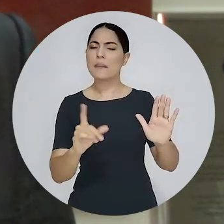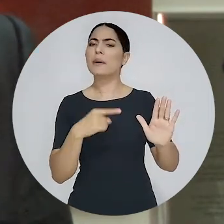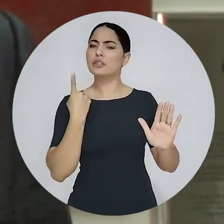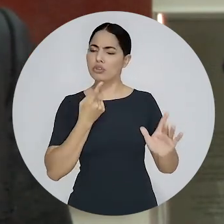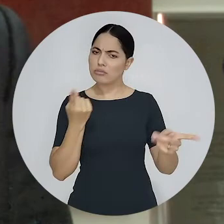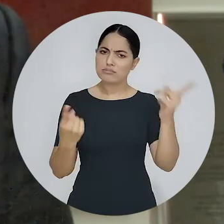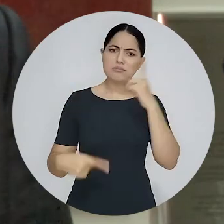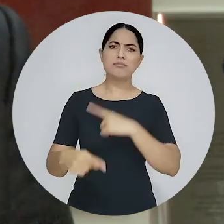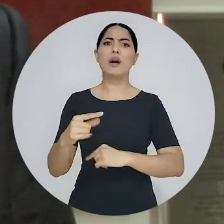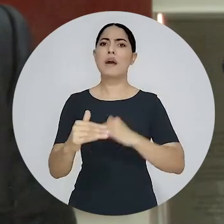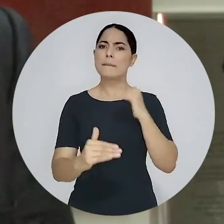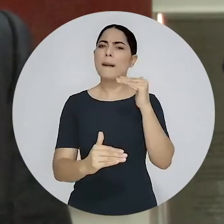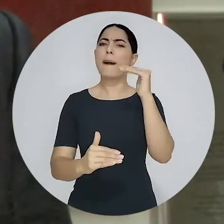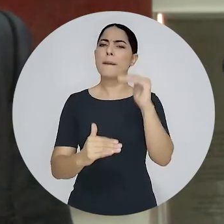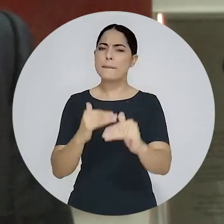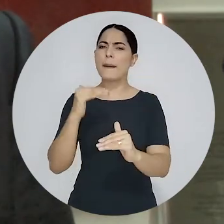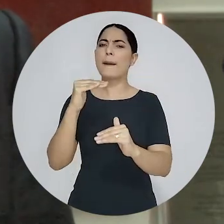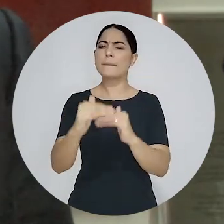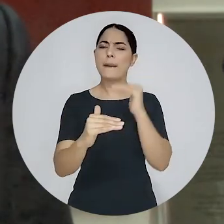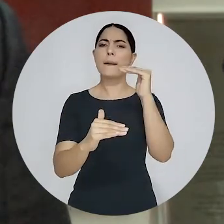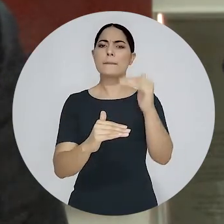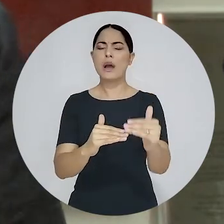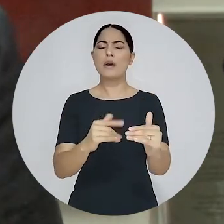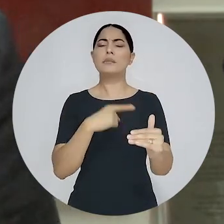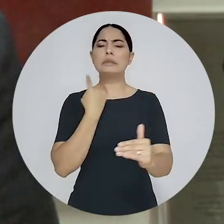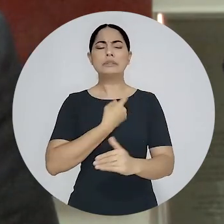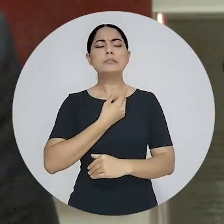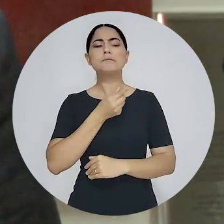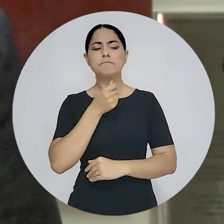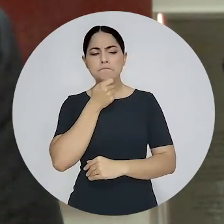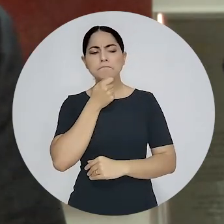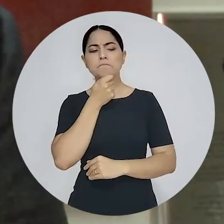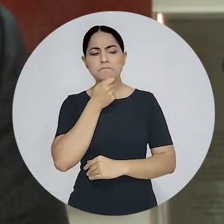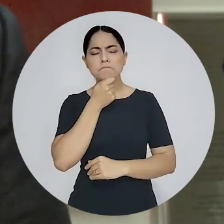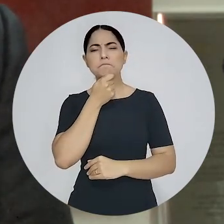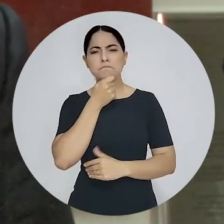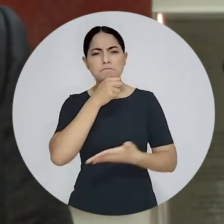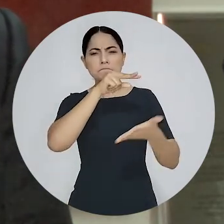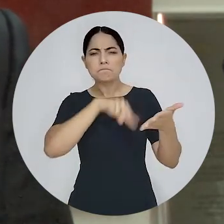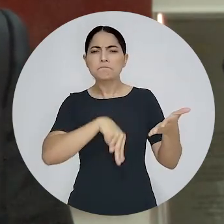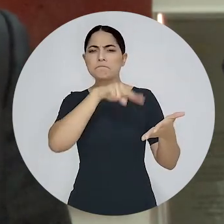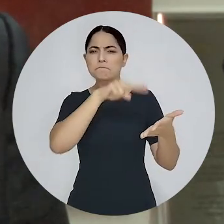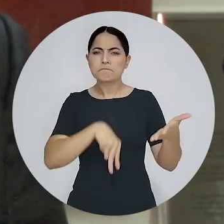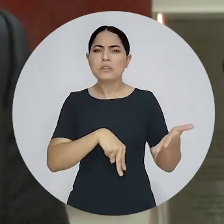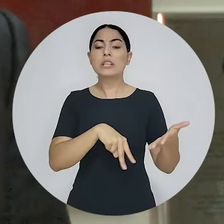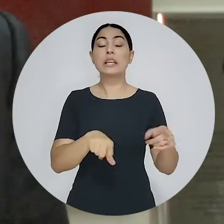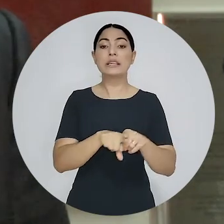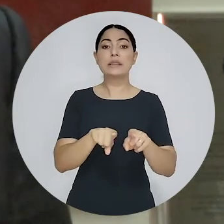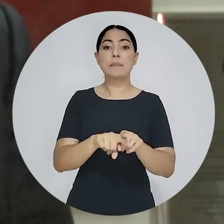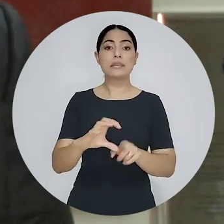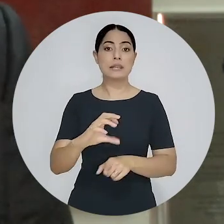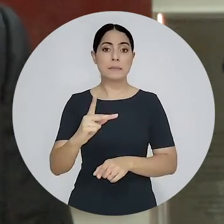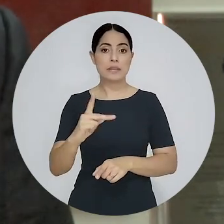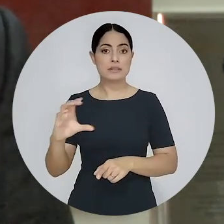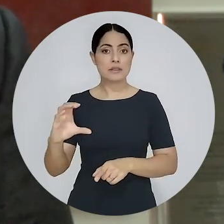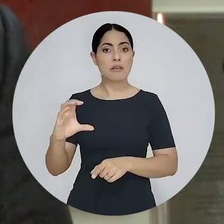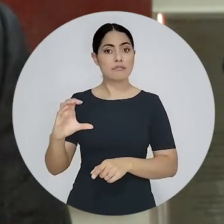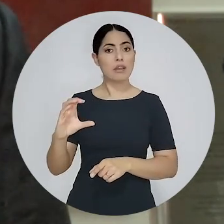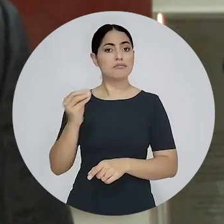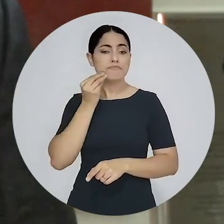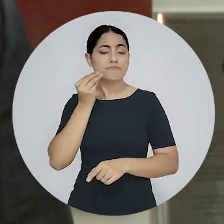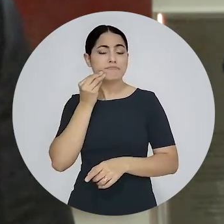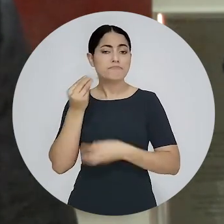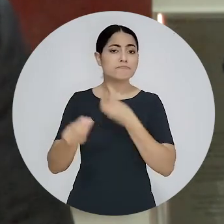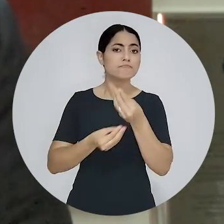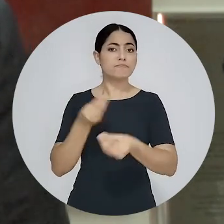muito ainda que construir, muito a conhecer do novo Código de Processo Civil, muito a testar as suas possibilidades,